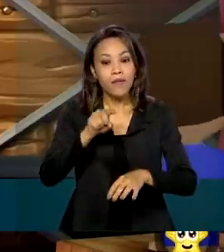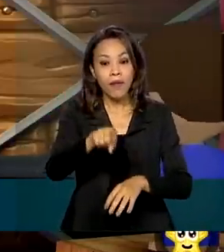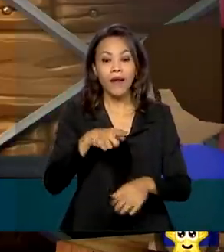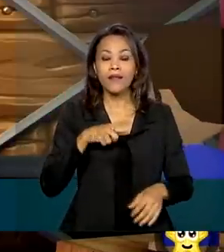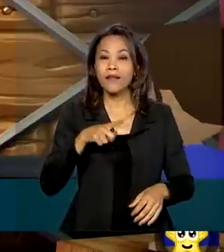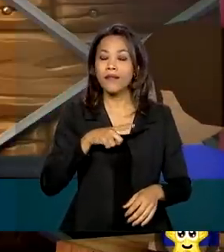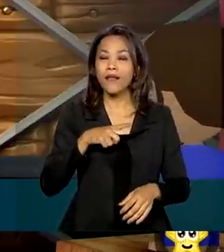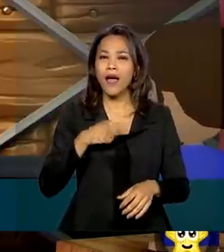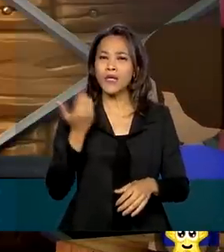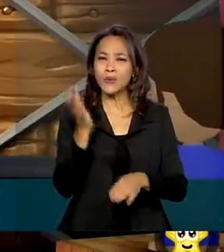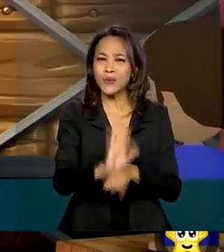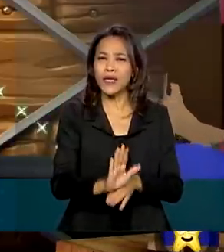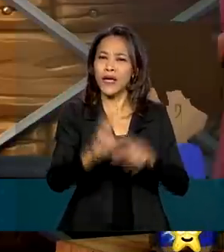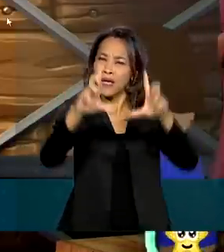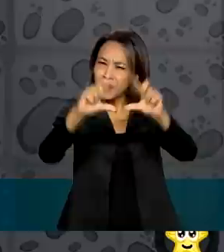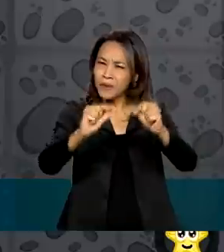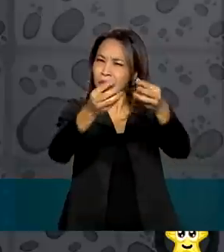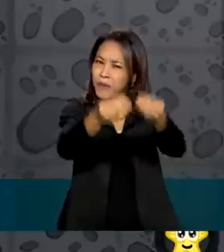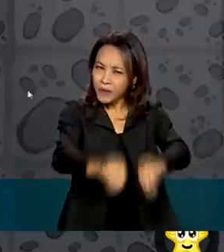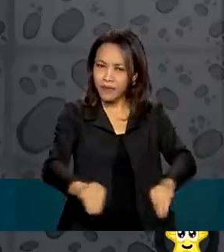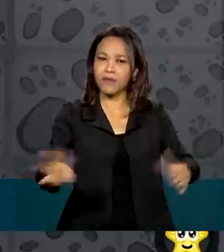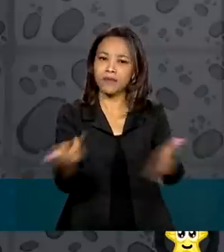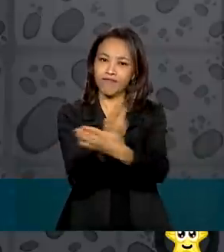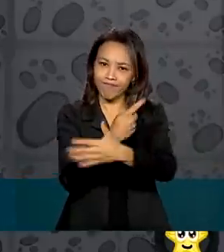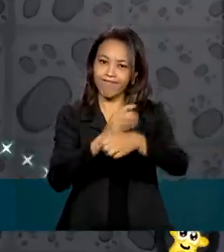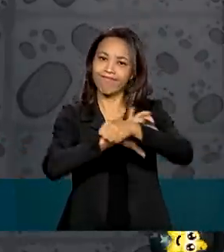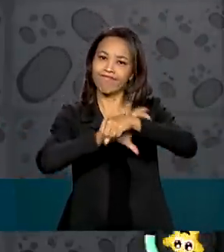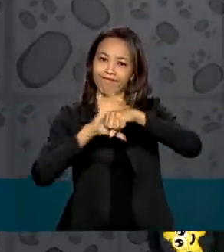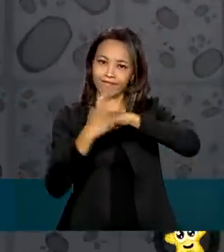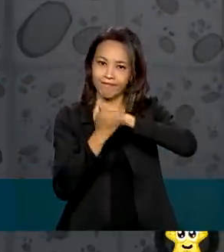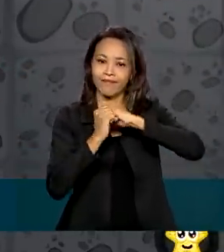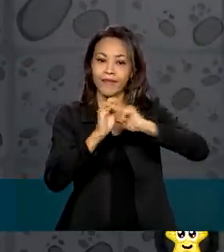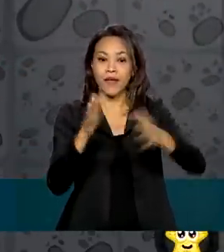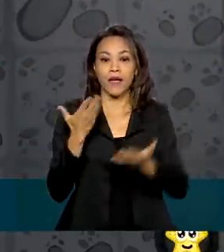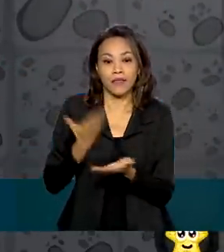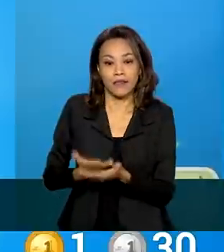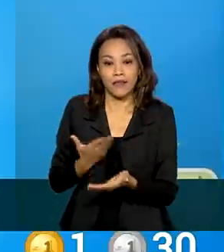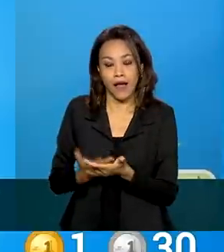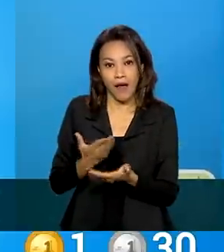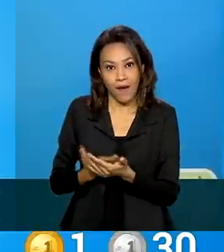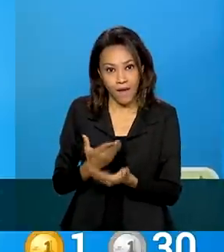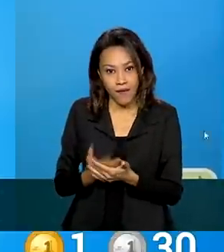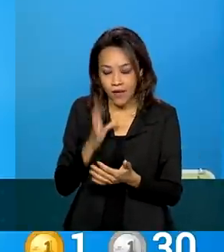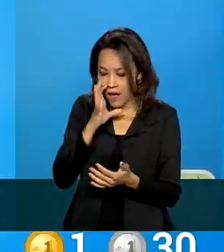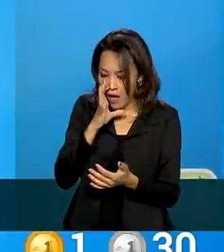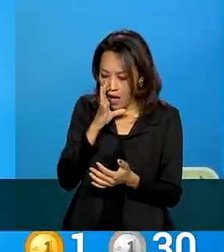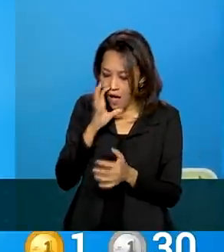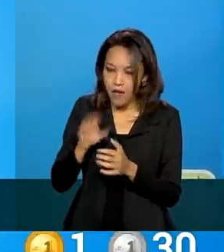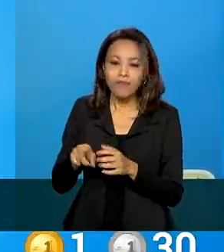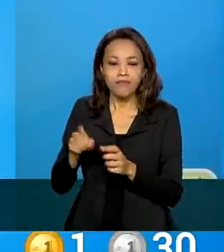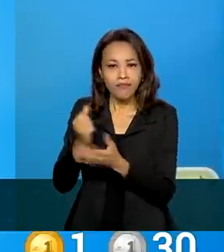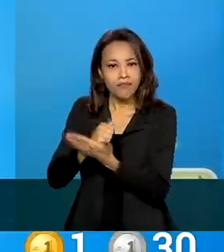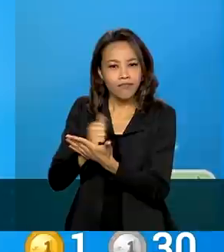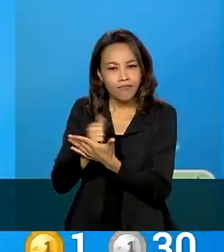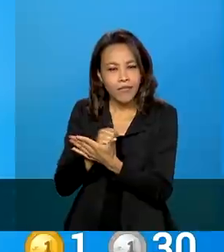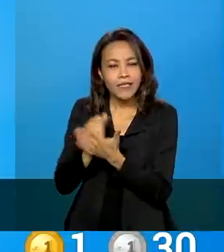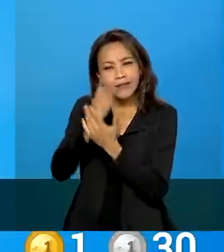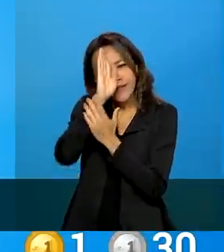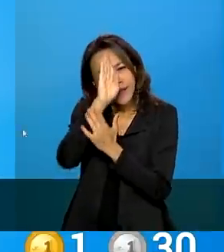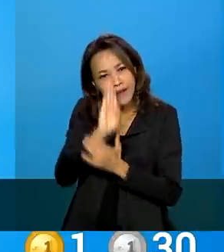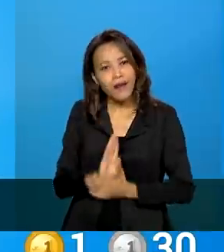prejuízo causado pela pandemia. As aulas virtuais podem ser baixadas de graça pela internet,